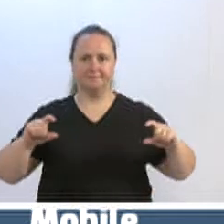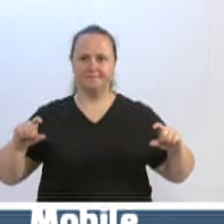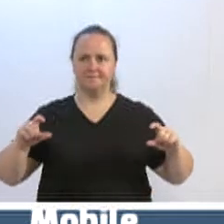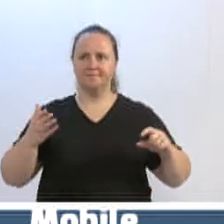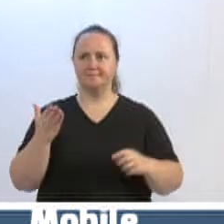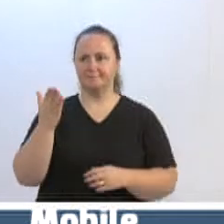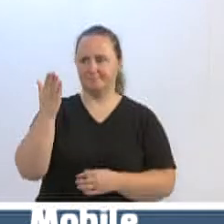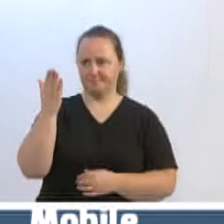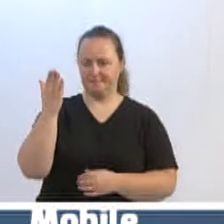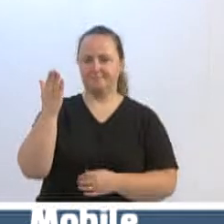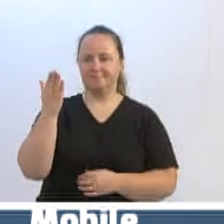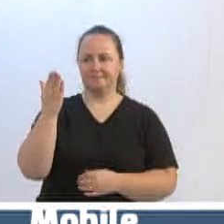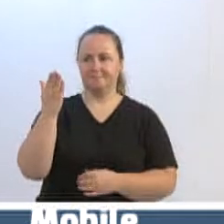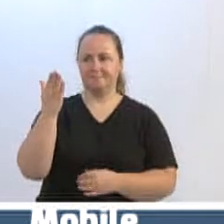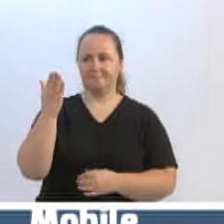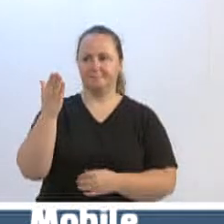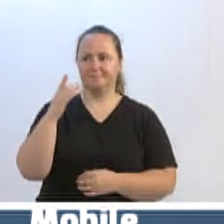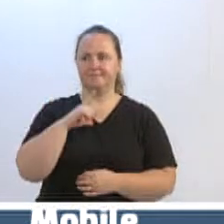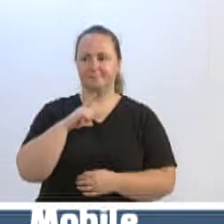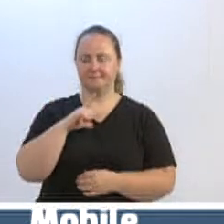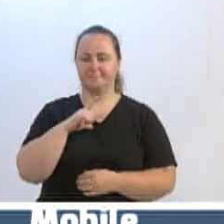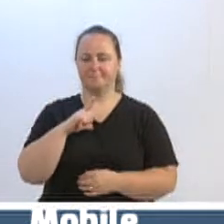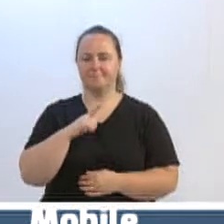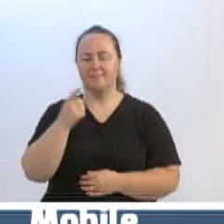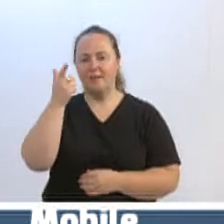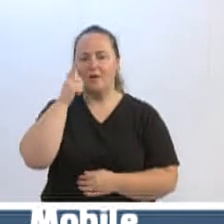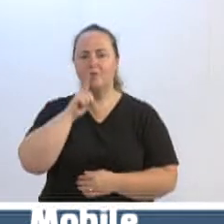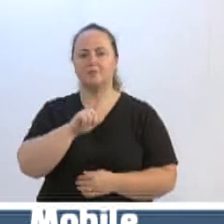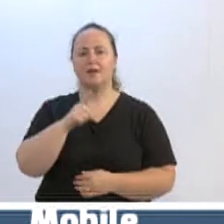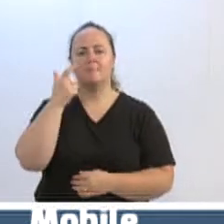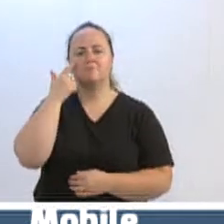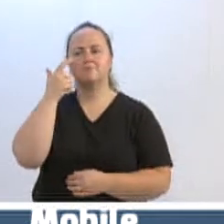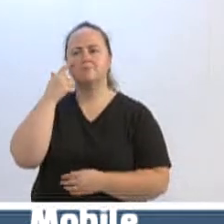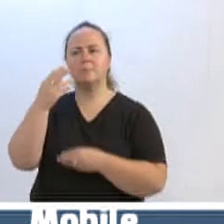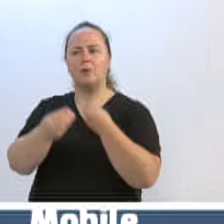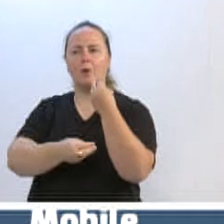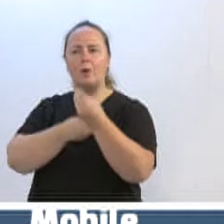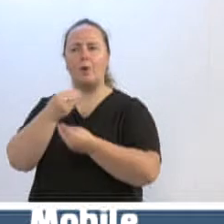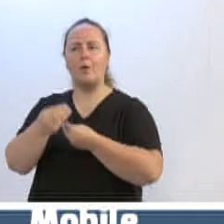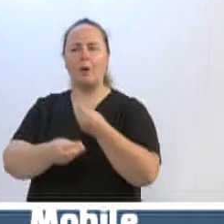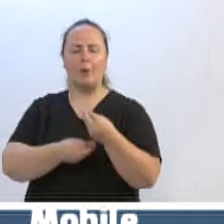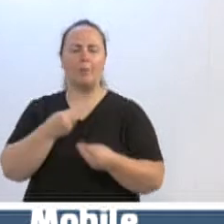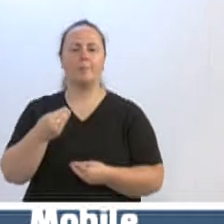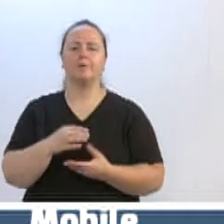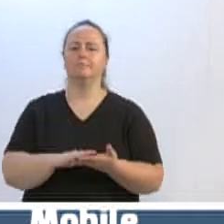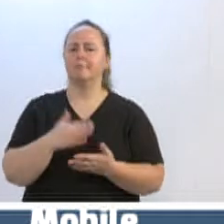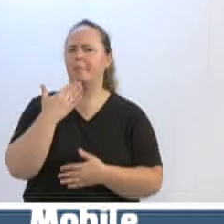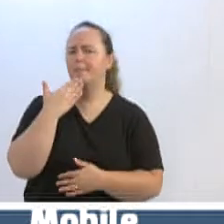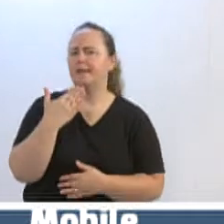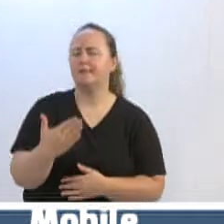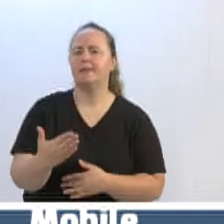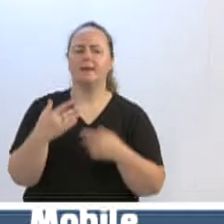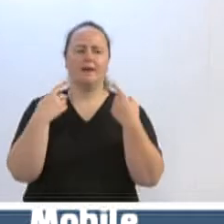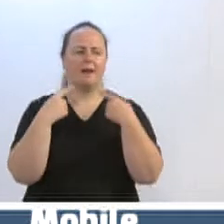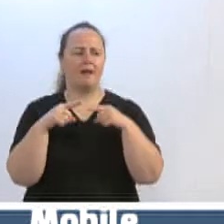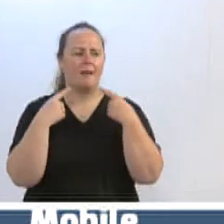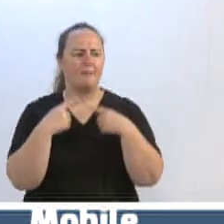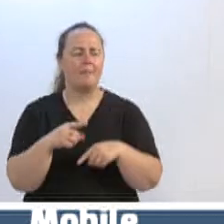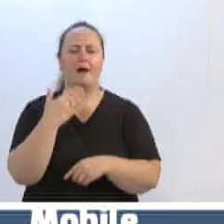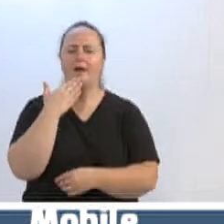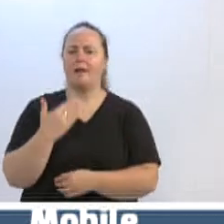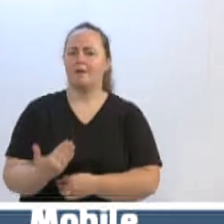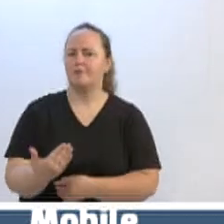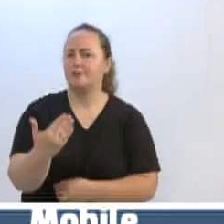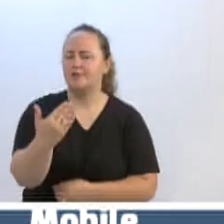Alexandre Caminha, e você consegue ter acesso a essa situação aí, onde você pode ter solicitações, sugestões, reclamações, elogios,